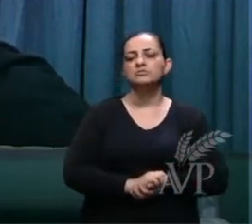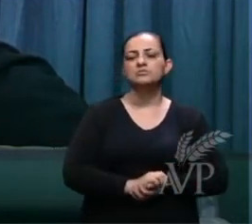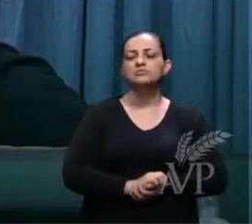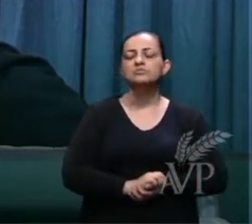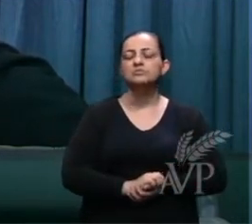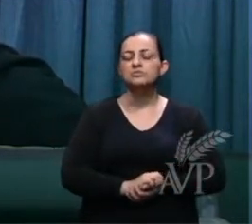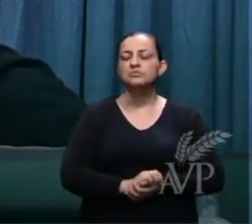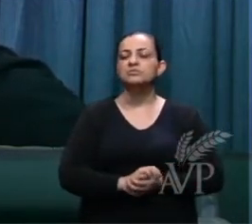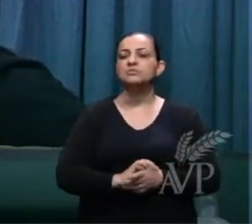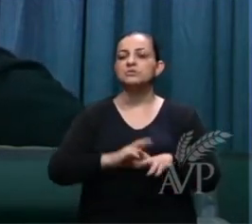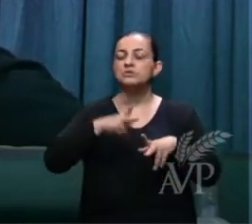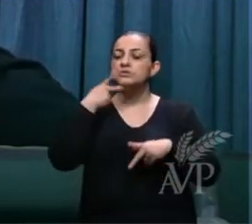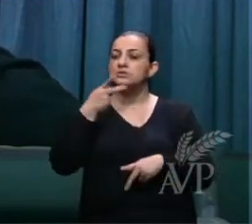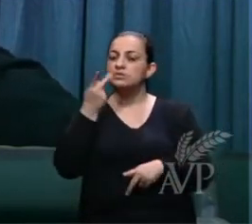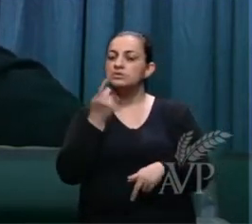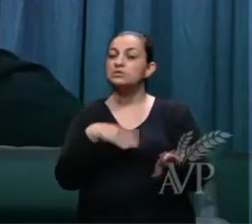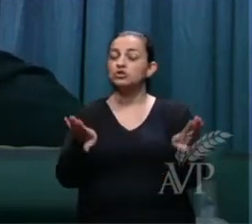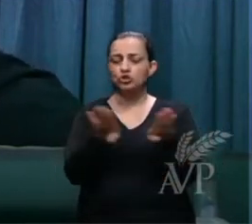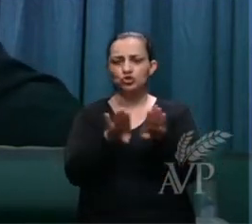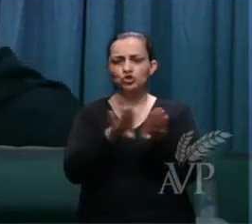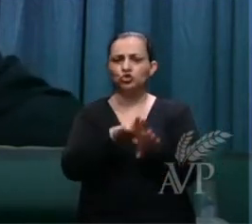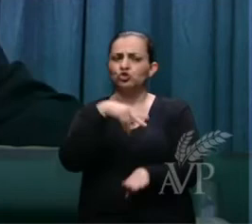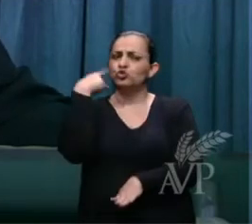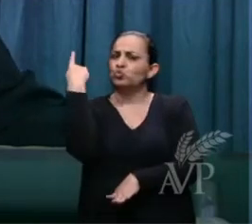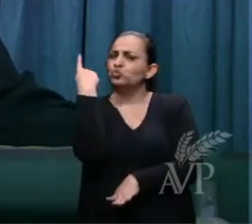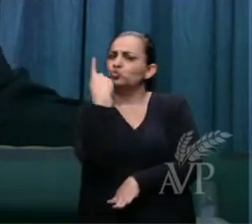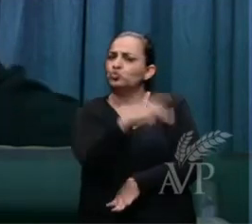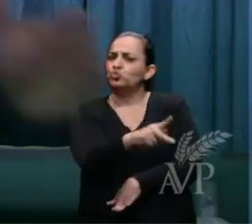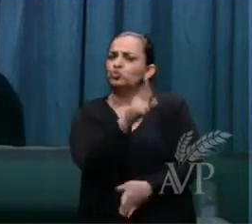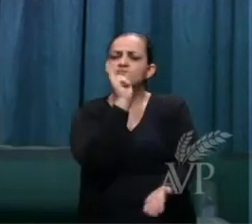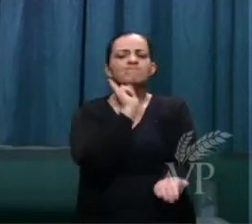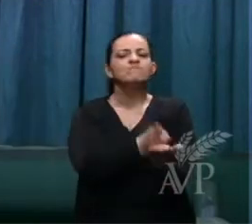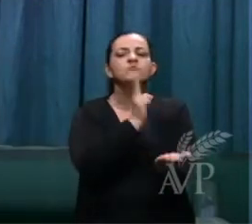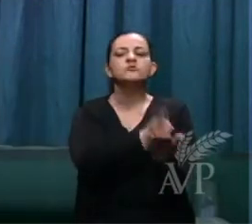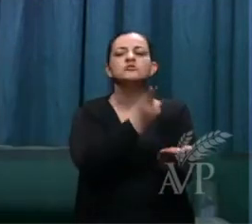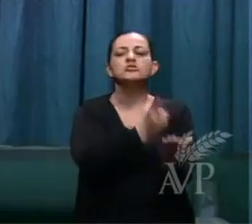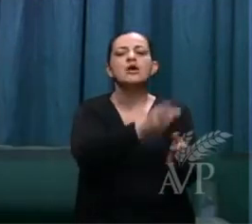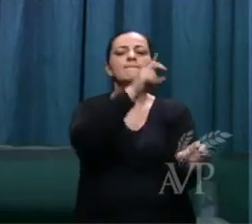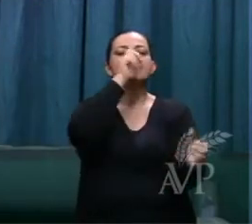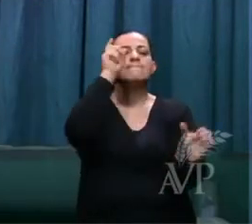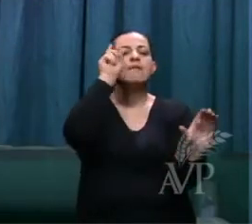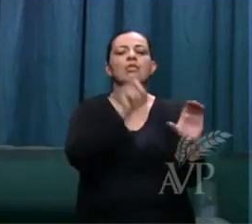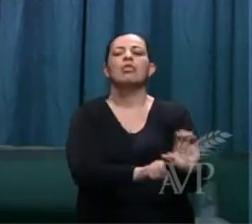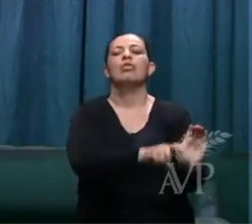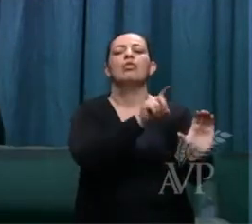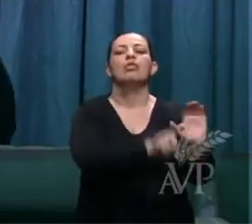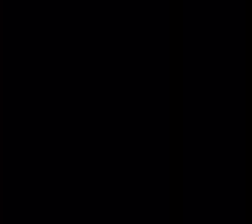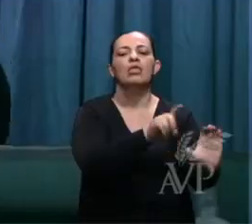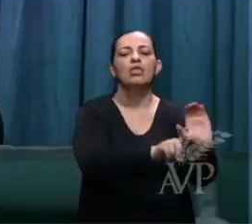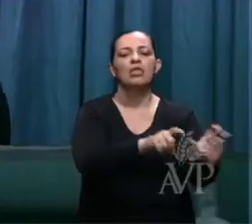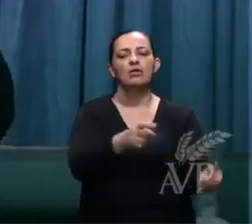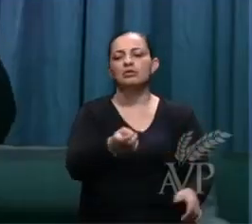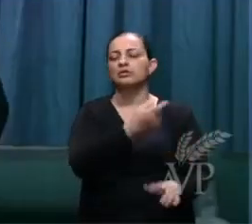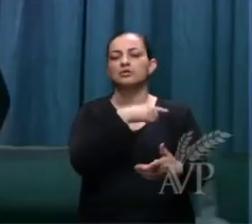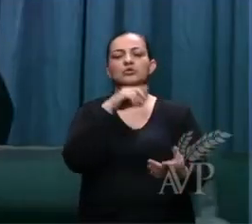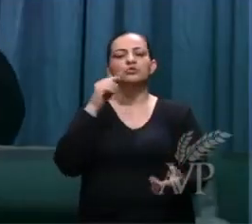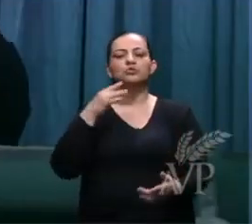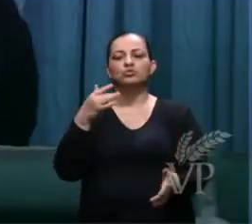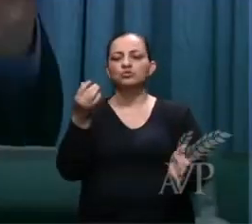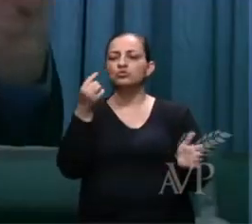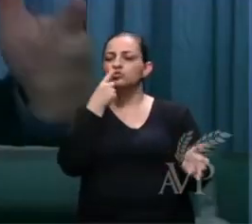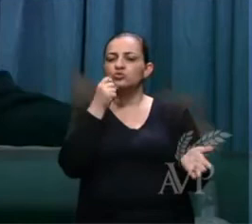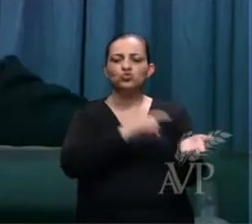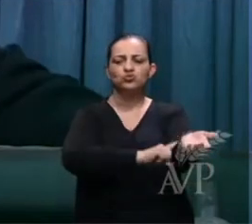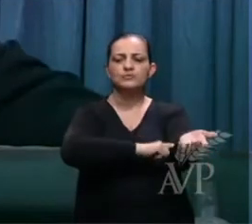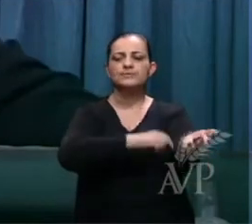e diz que você sempre é devedor e que o sangue de Cristo não tem poder